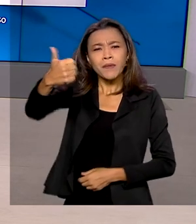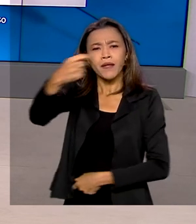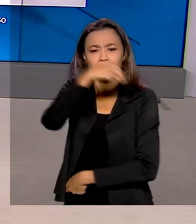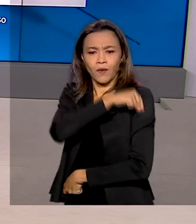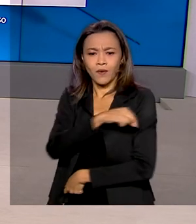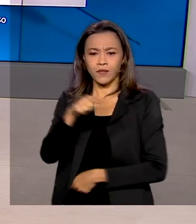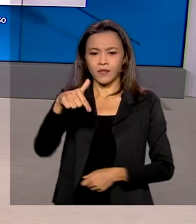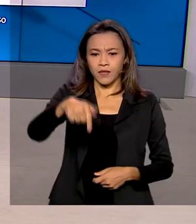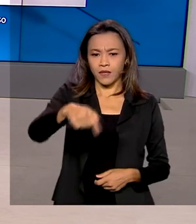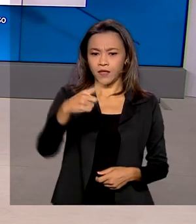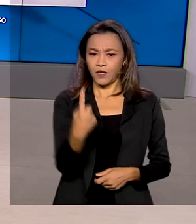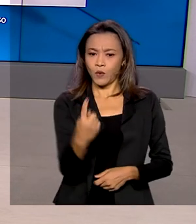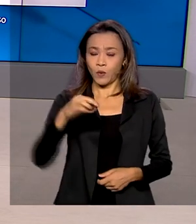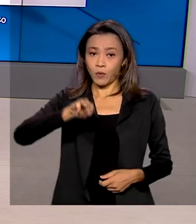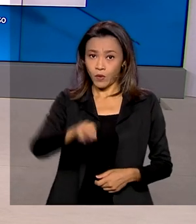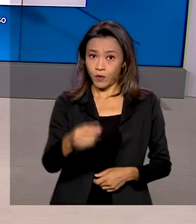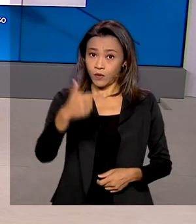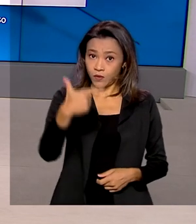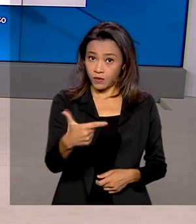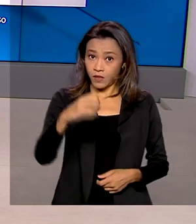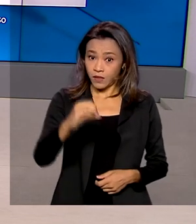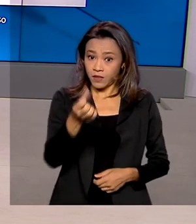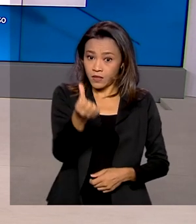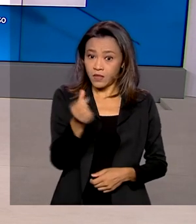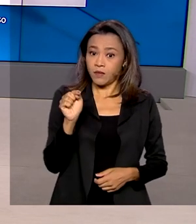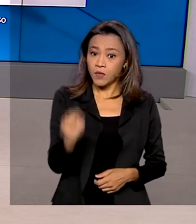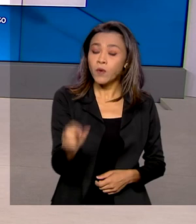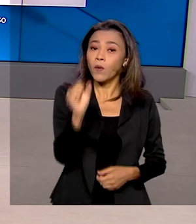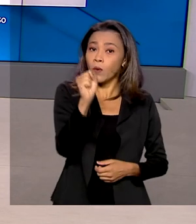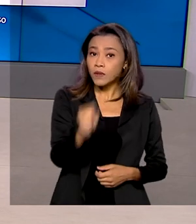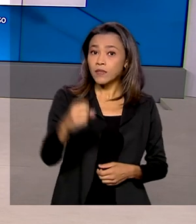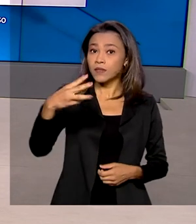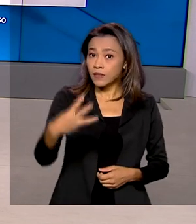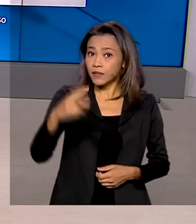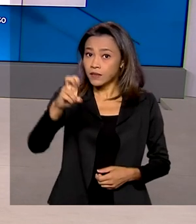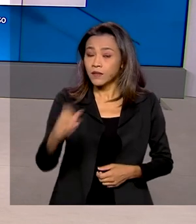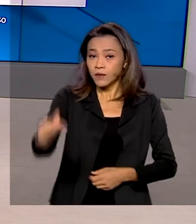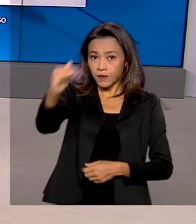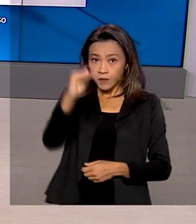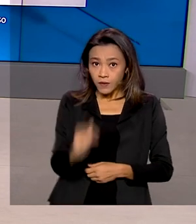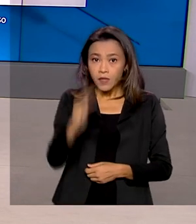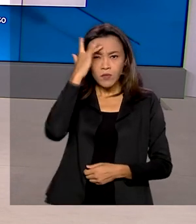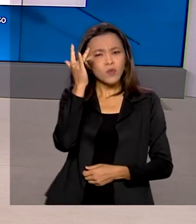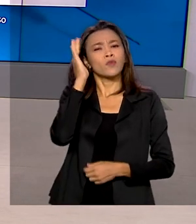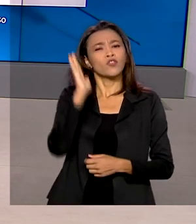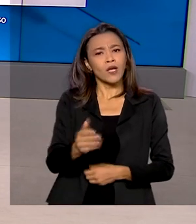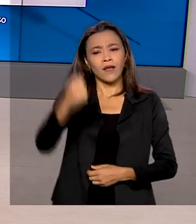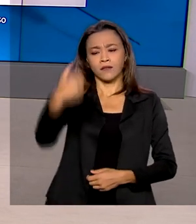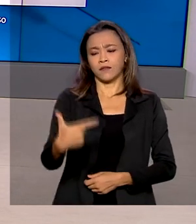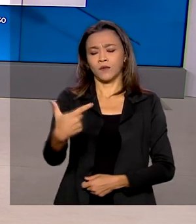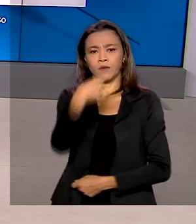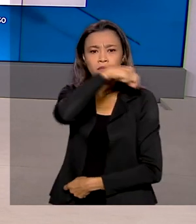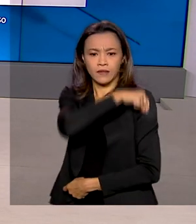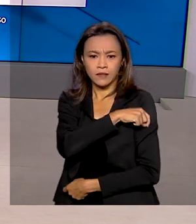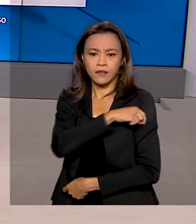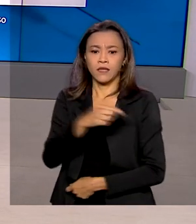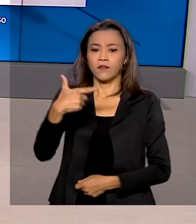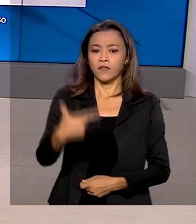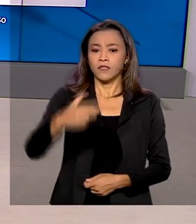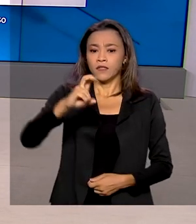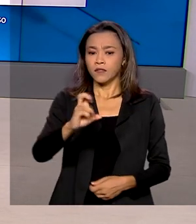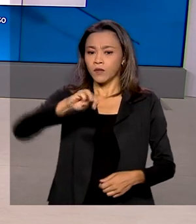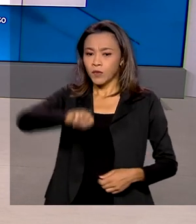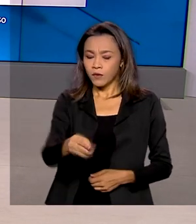são 71.206.835. E as pessoas vacinadas com a segunda dose, 25